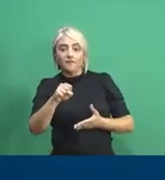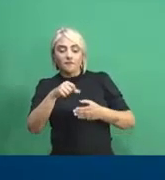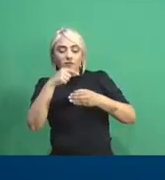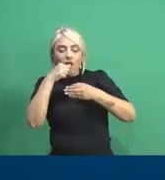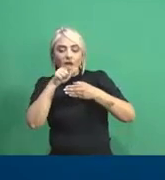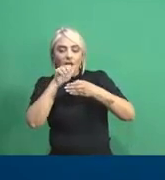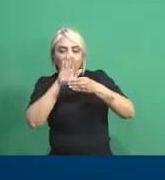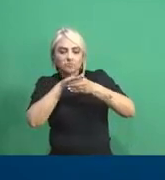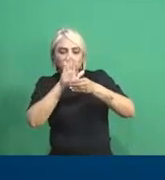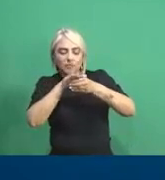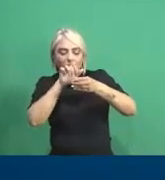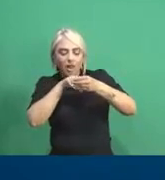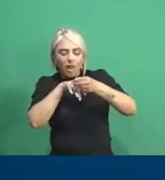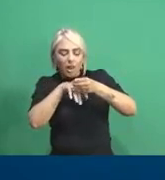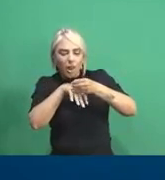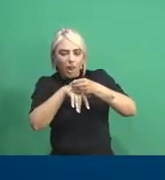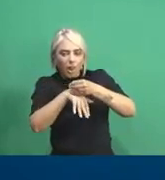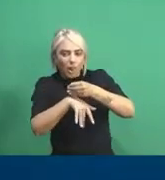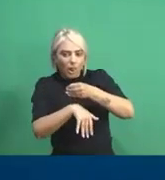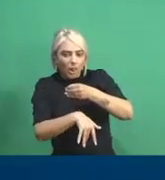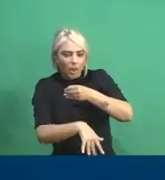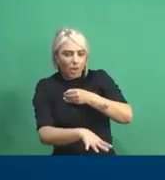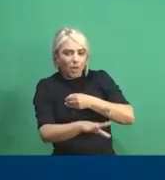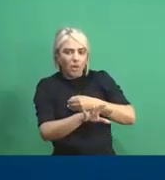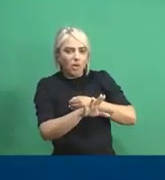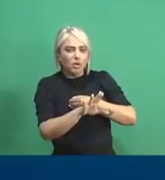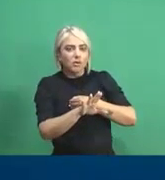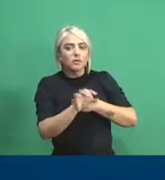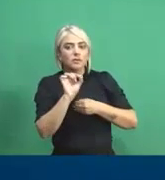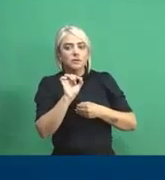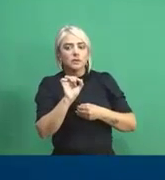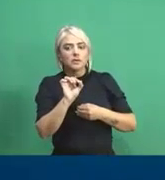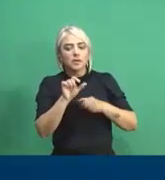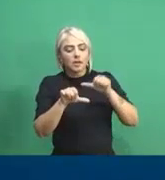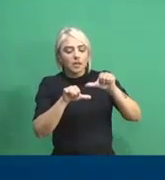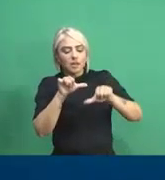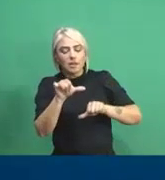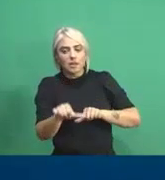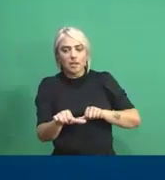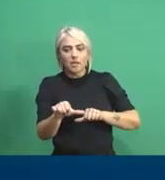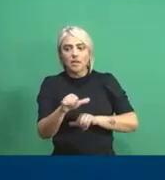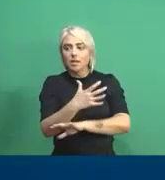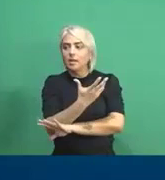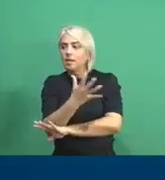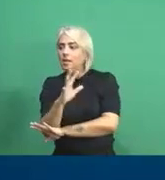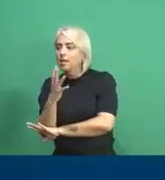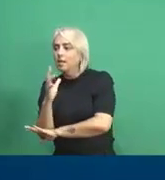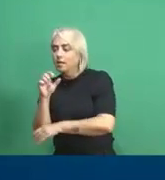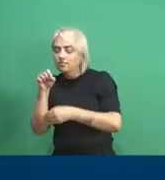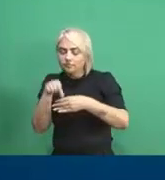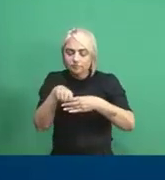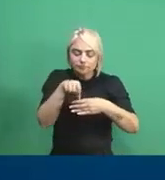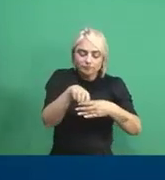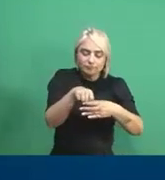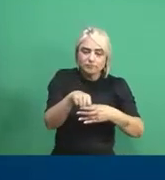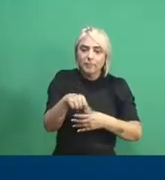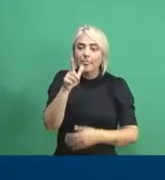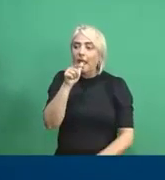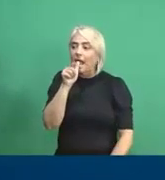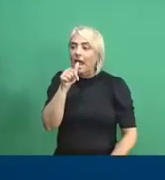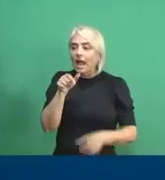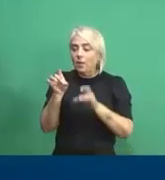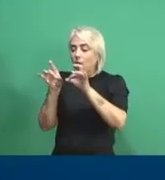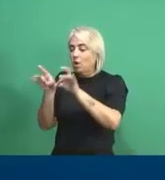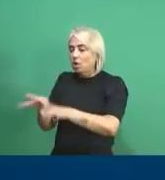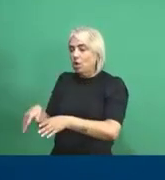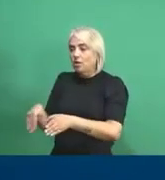o resíduo, o líquido, e transforma em implantação, em plantio. E essa água que ia antes